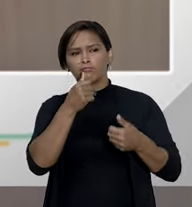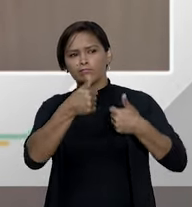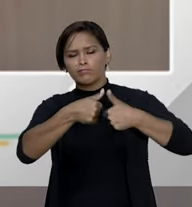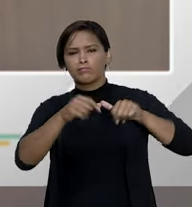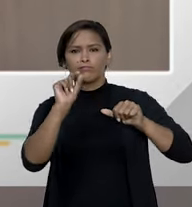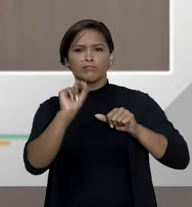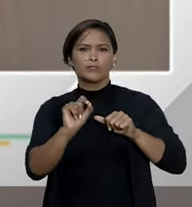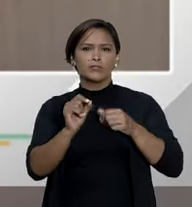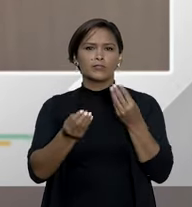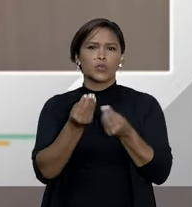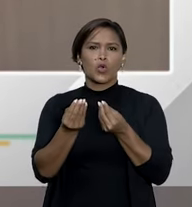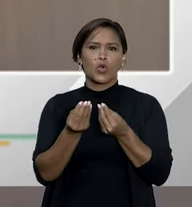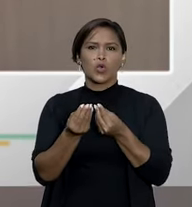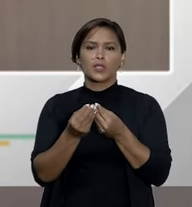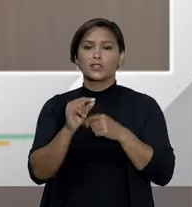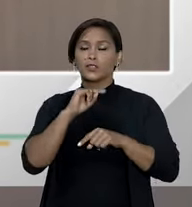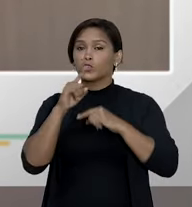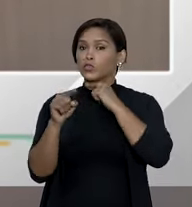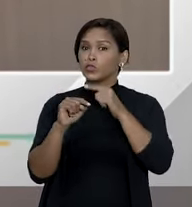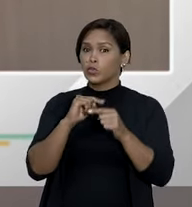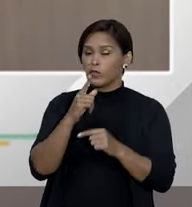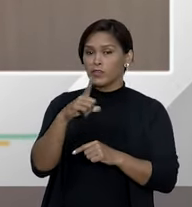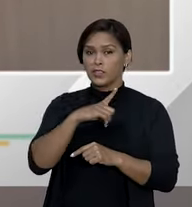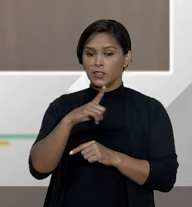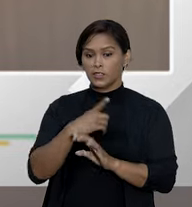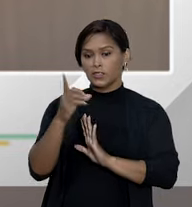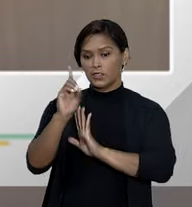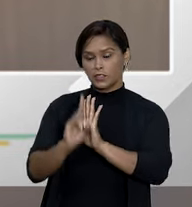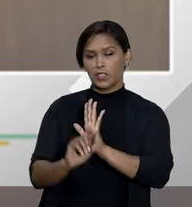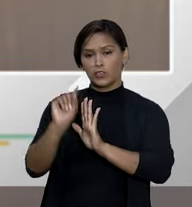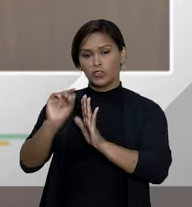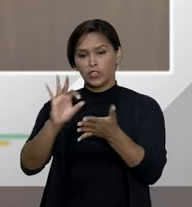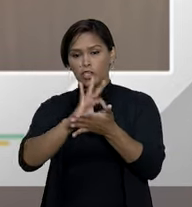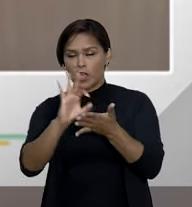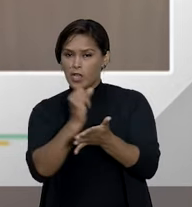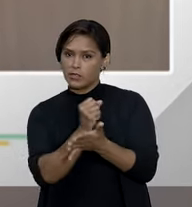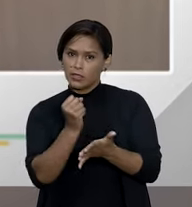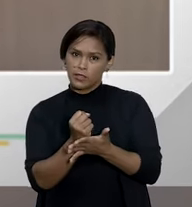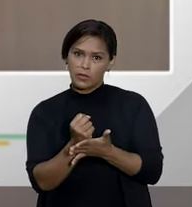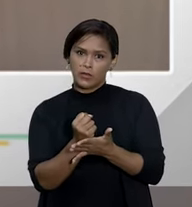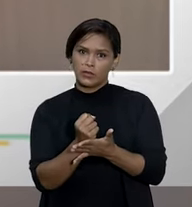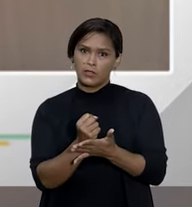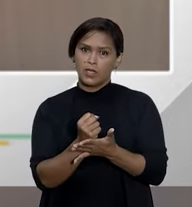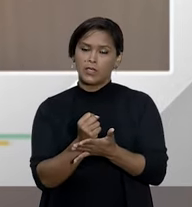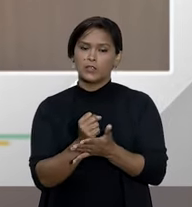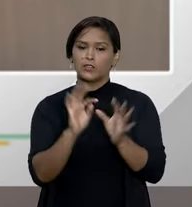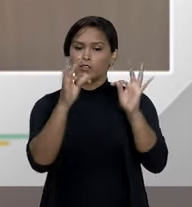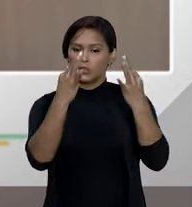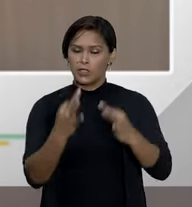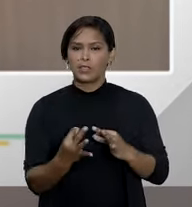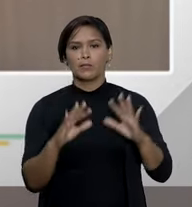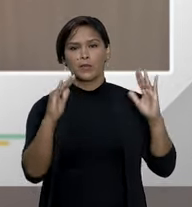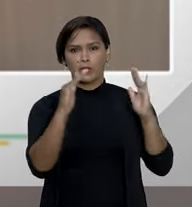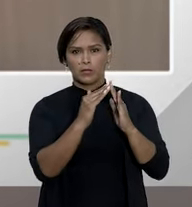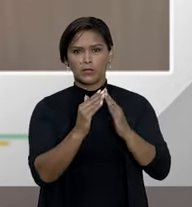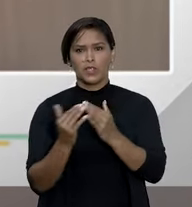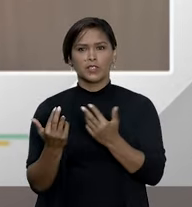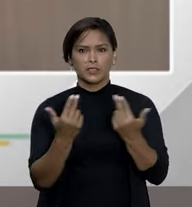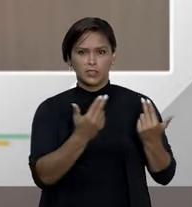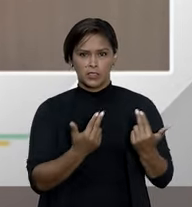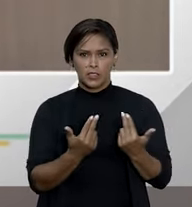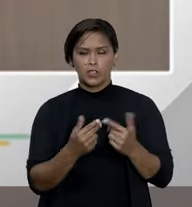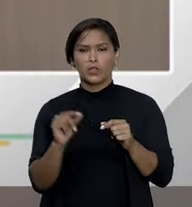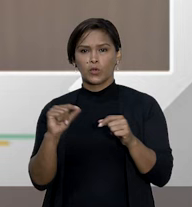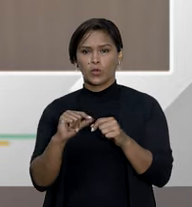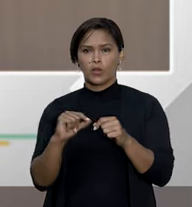com essa dúvida de se isso vamos dizer se o tratamento domiciliar seria o mesmo tratamento